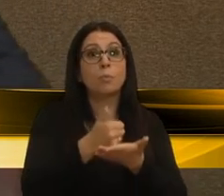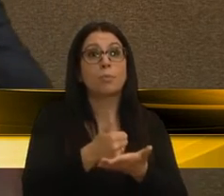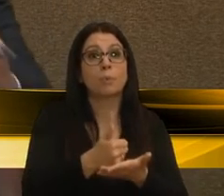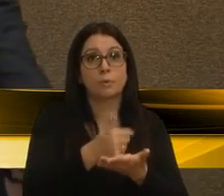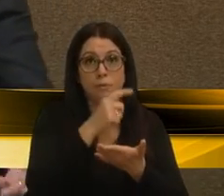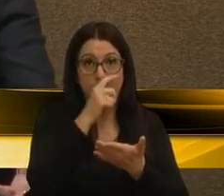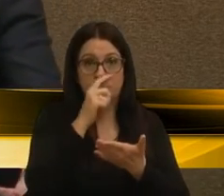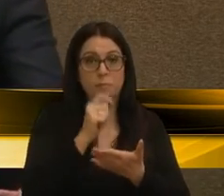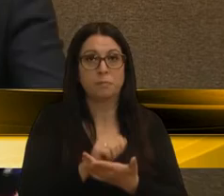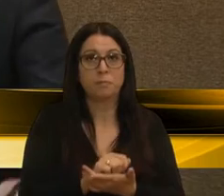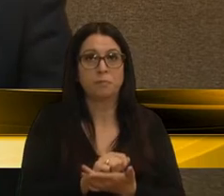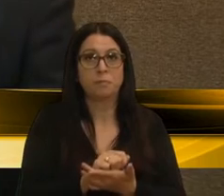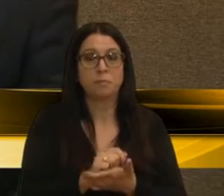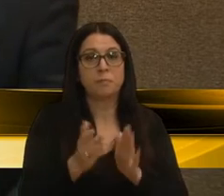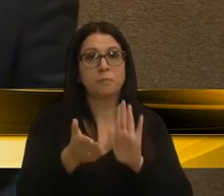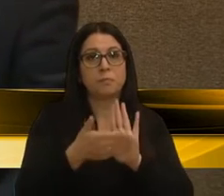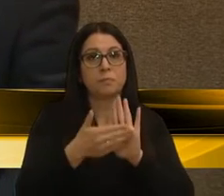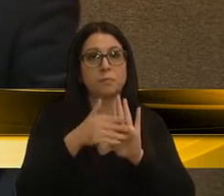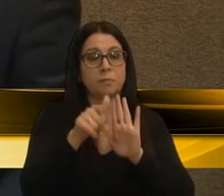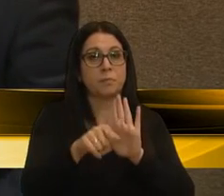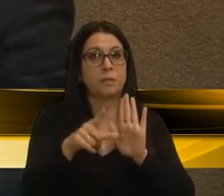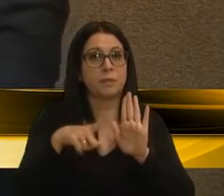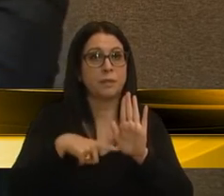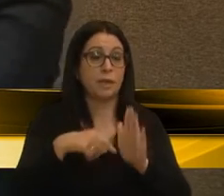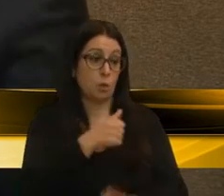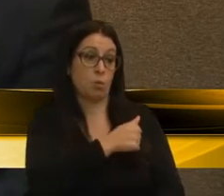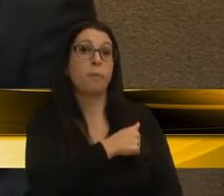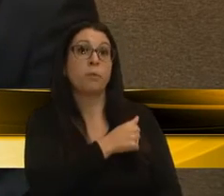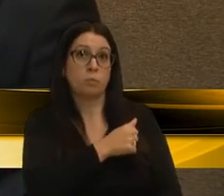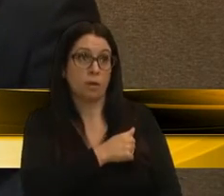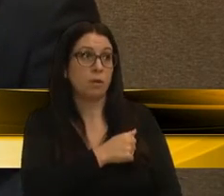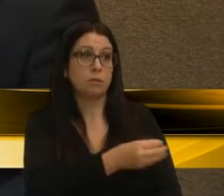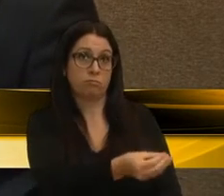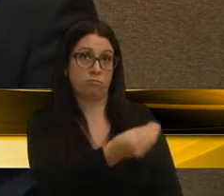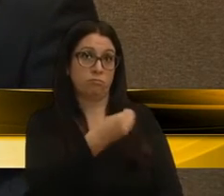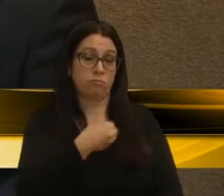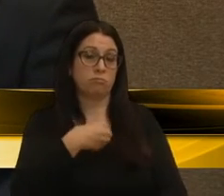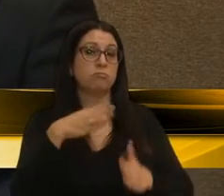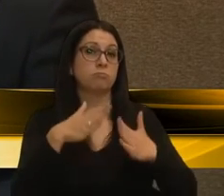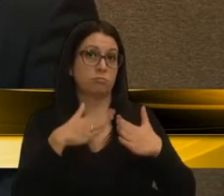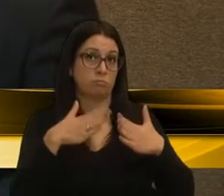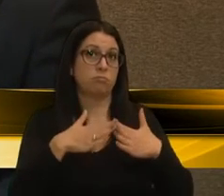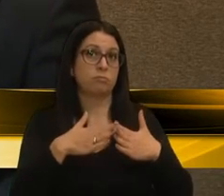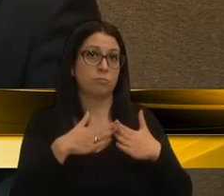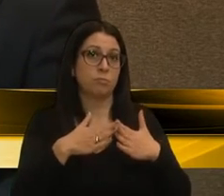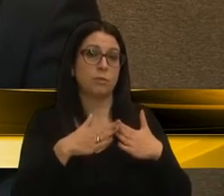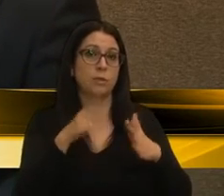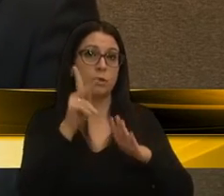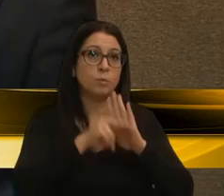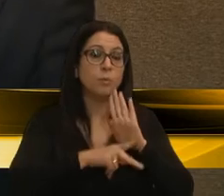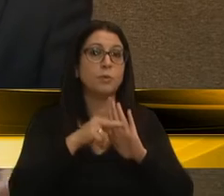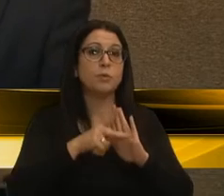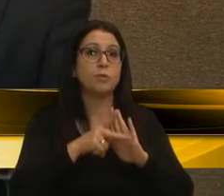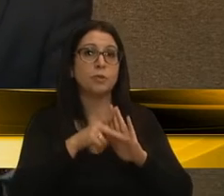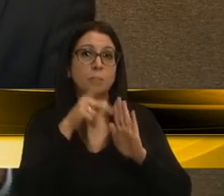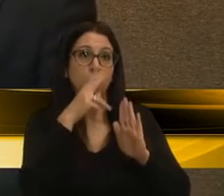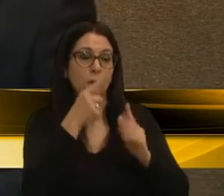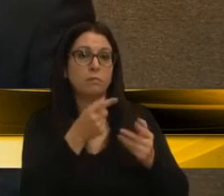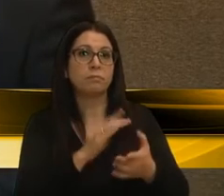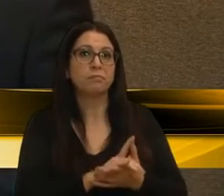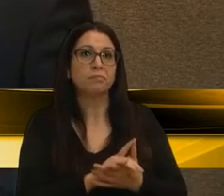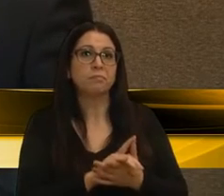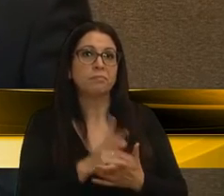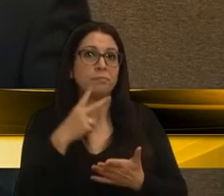propositiva, ele tem a humildade de encaminhar esta casa, então, um projeto nesse sentido,